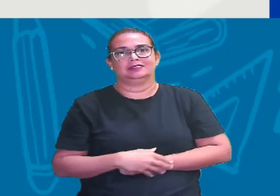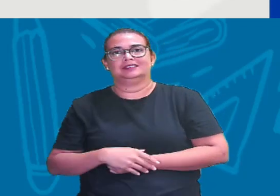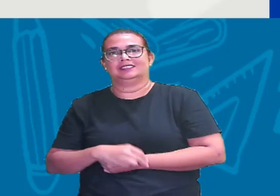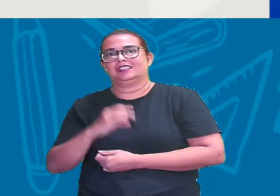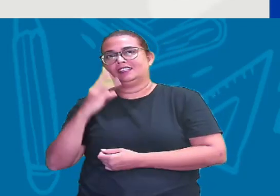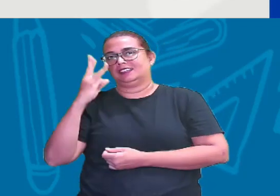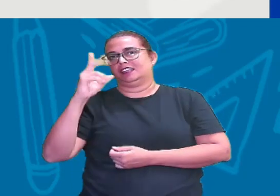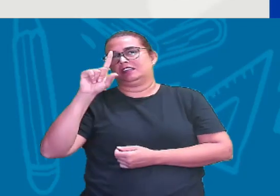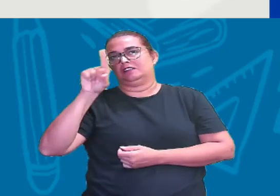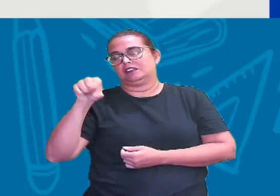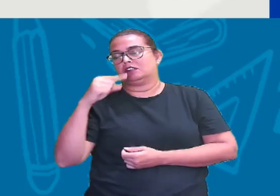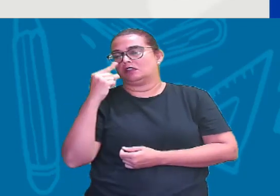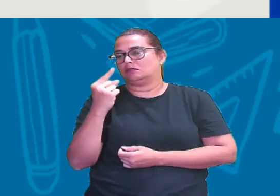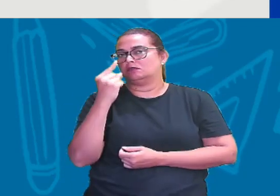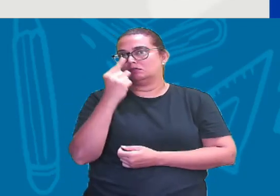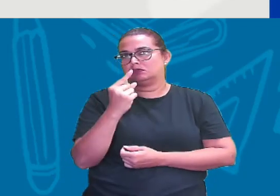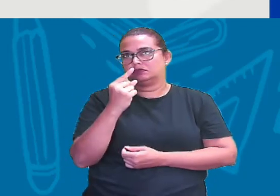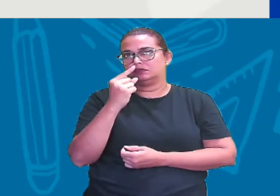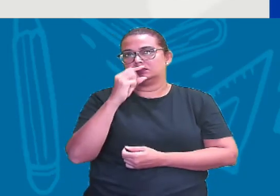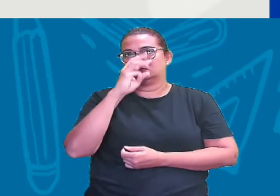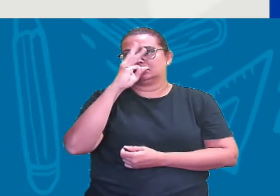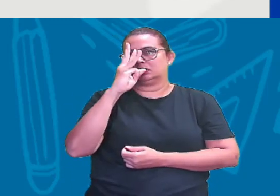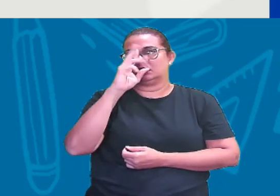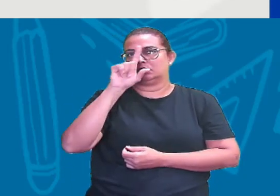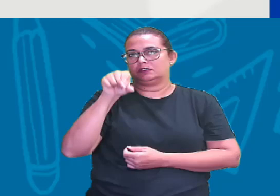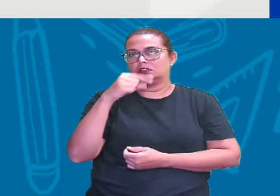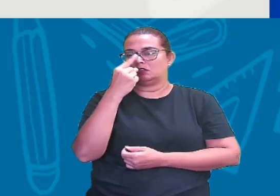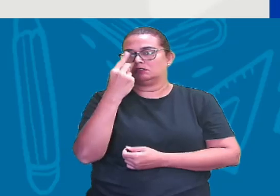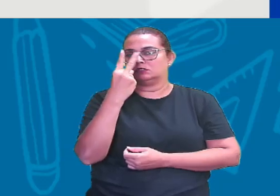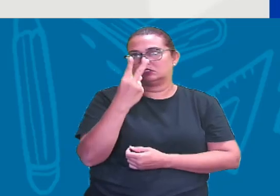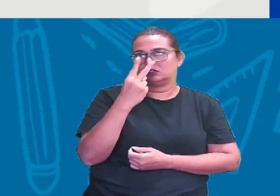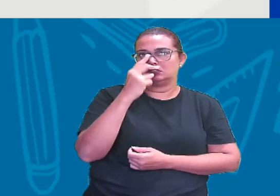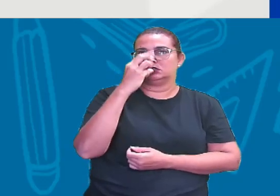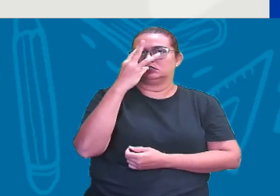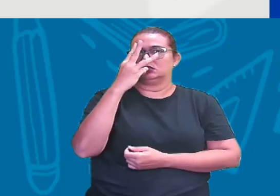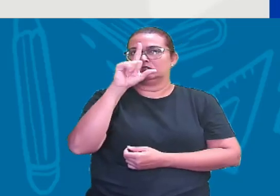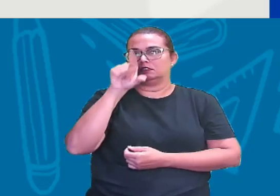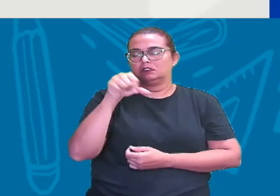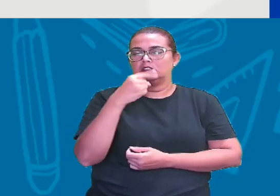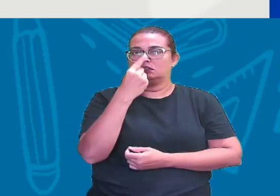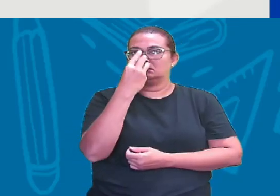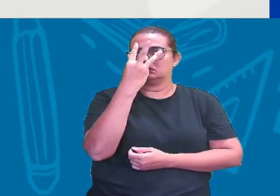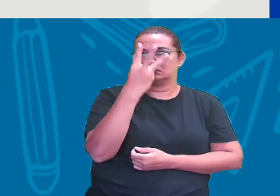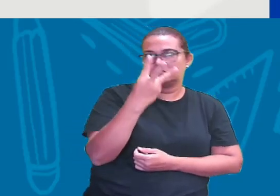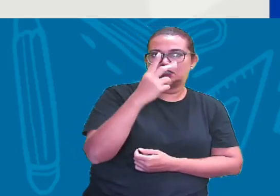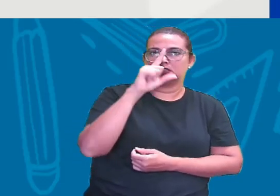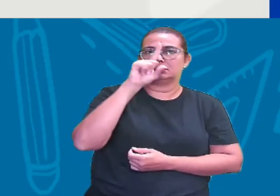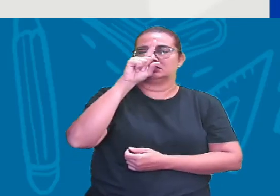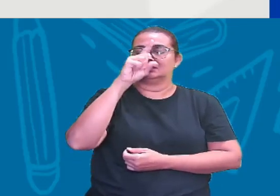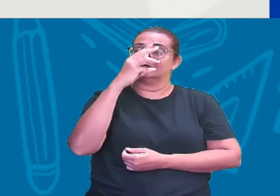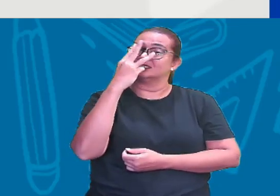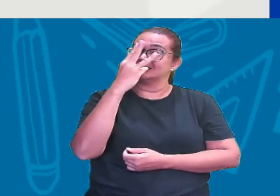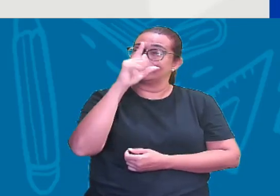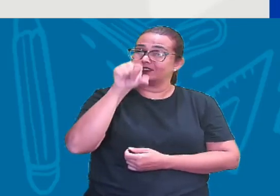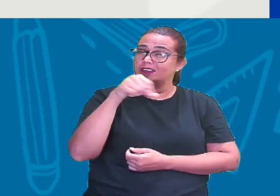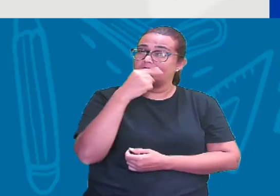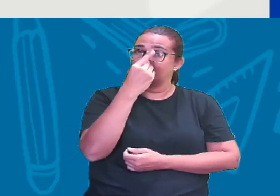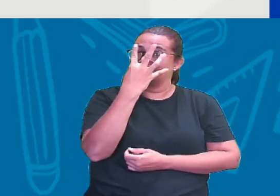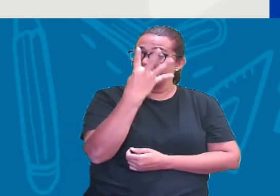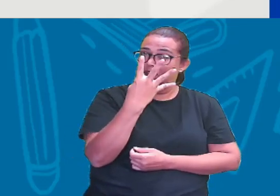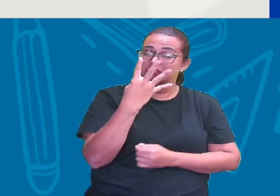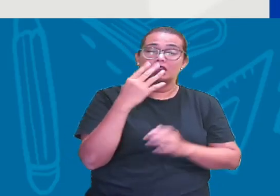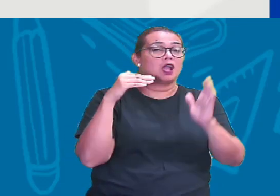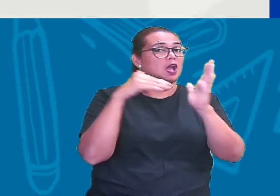ter 3,11 3,12 3,13 3,14 Até chegar em 3